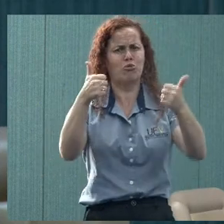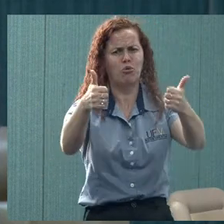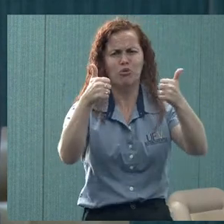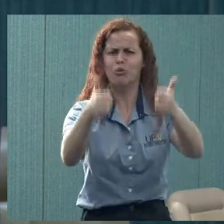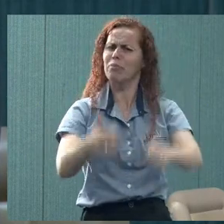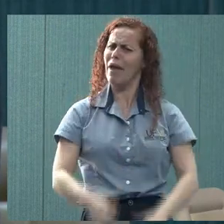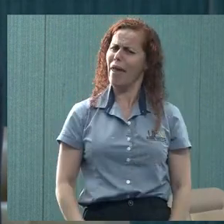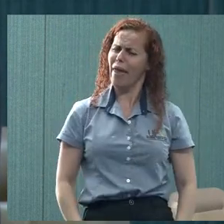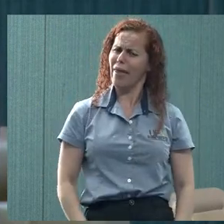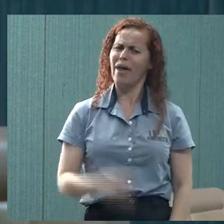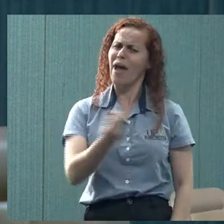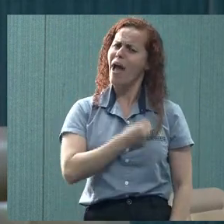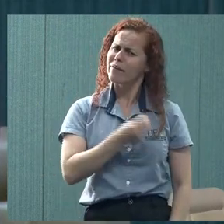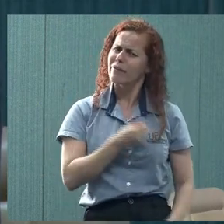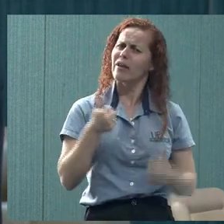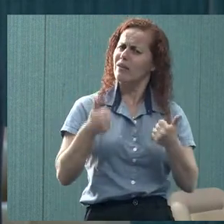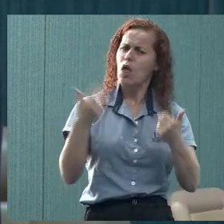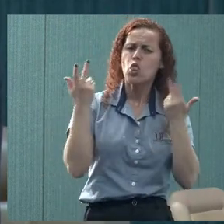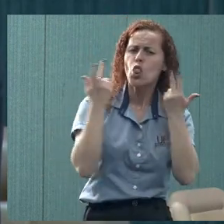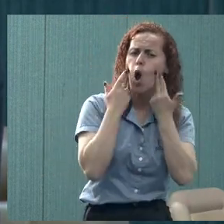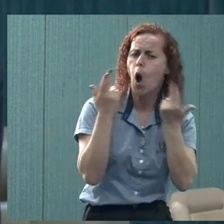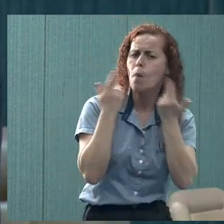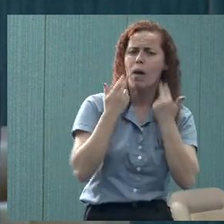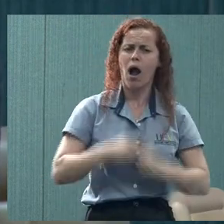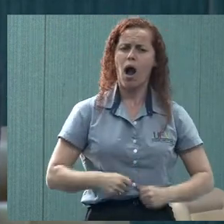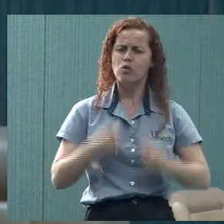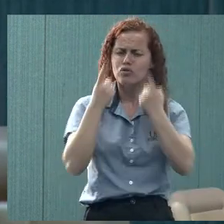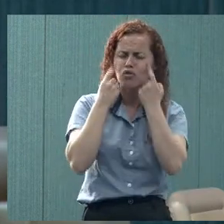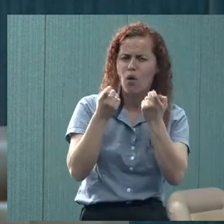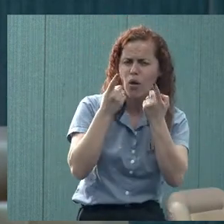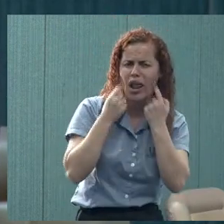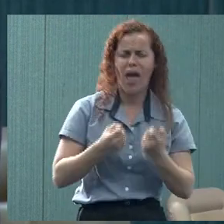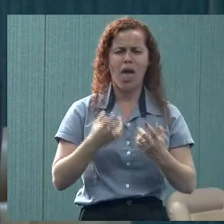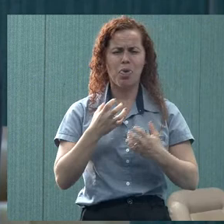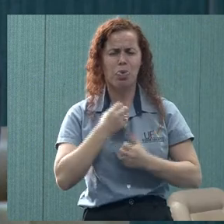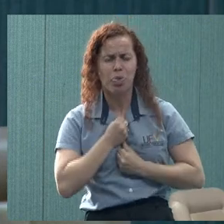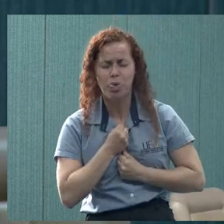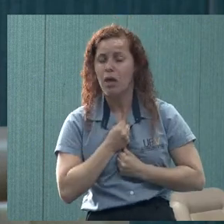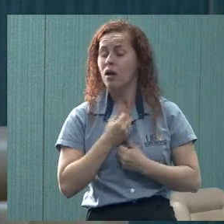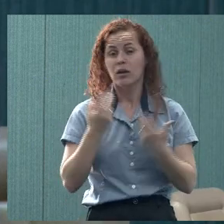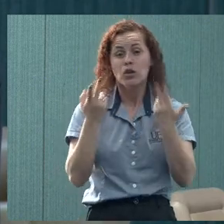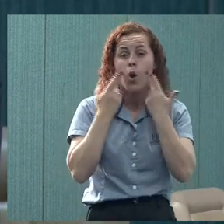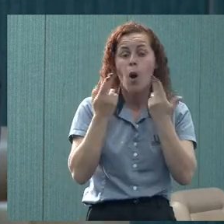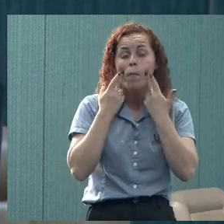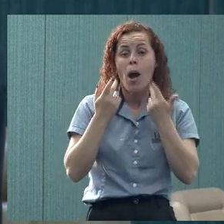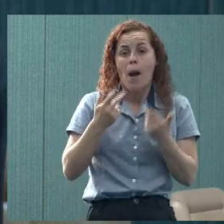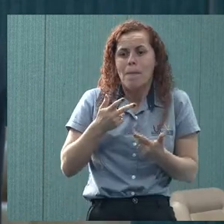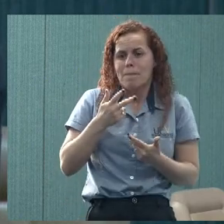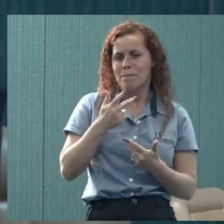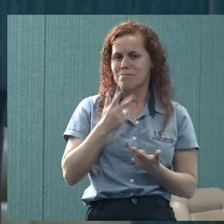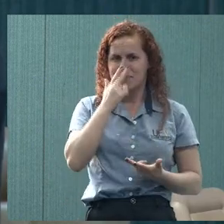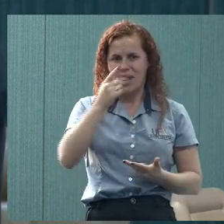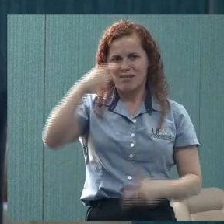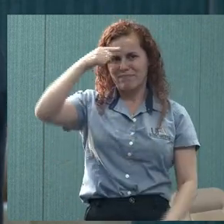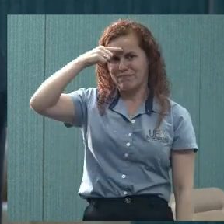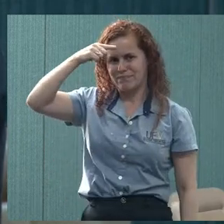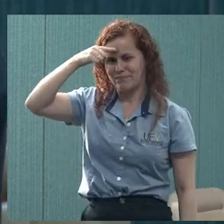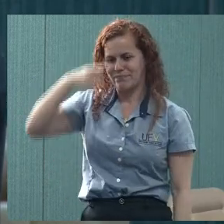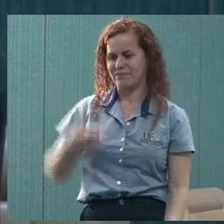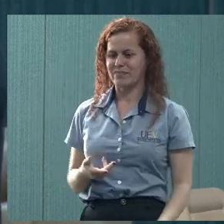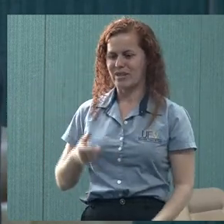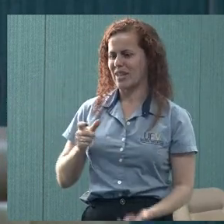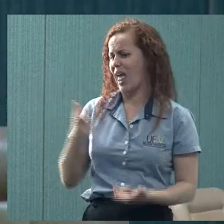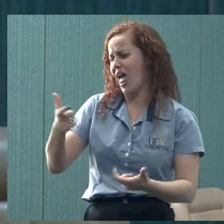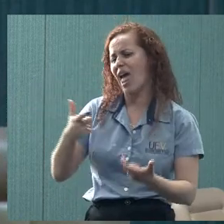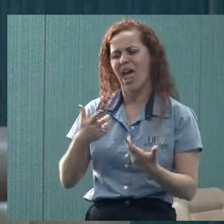faz parte da vida se frustrar, chorar. Às vezes, a gente coloca a coisa na negativa, porque é mais para a gente lidar com isso,